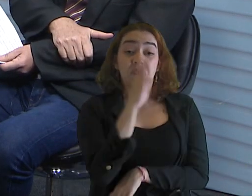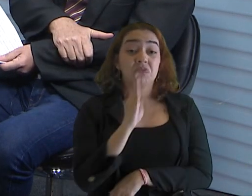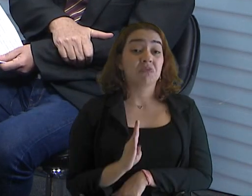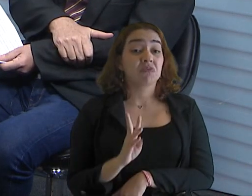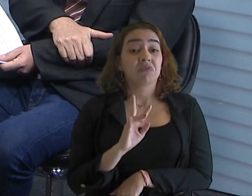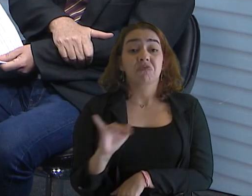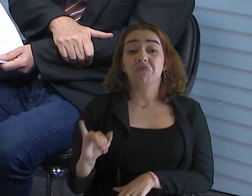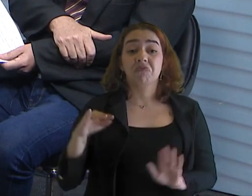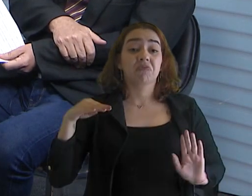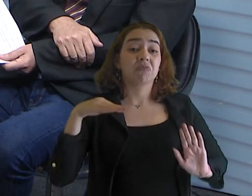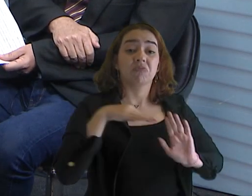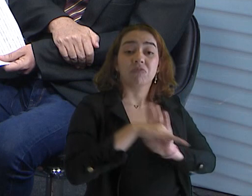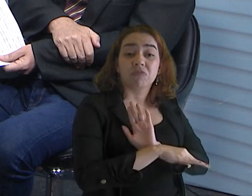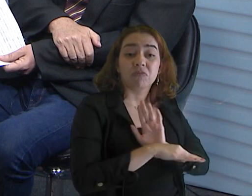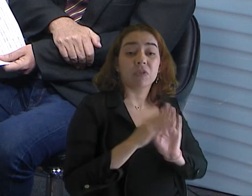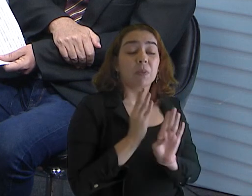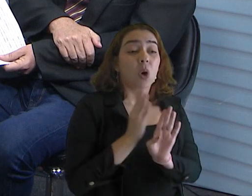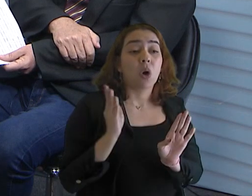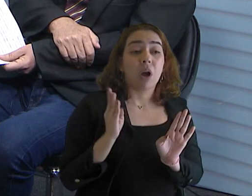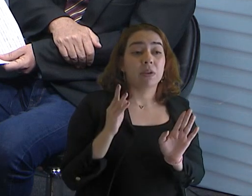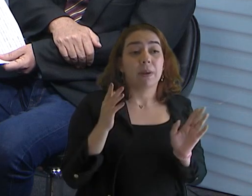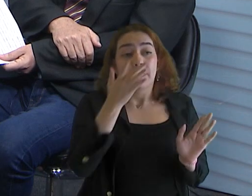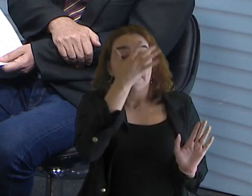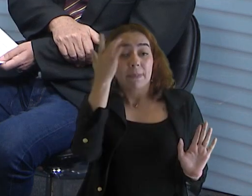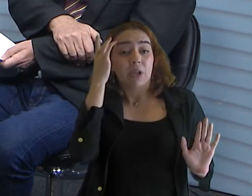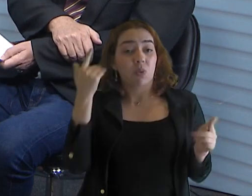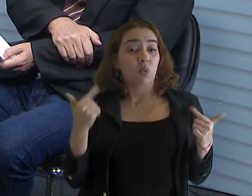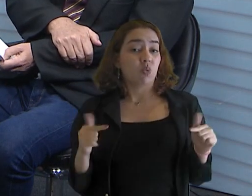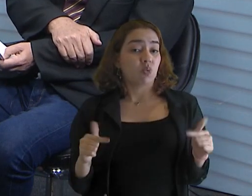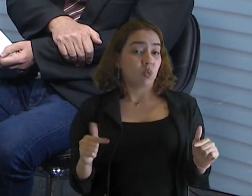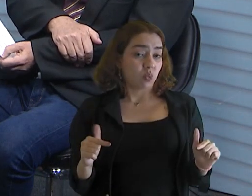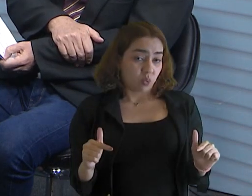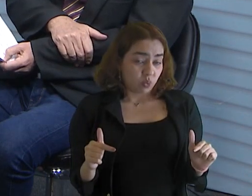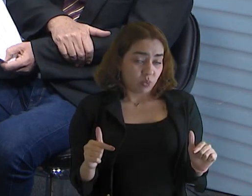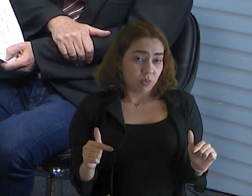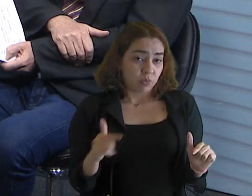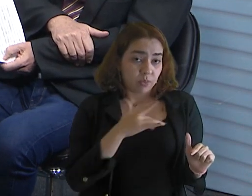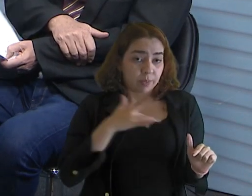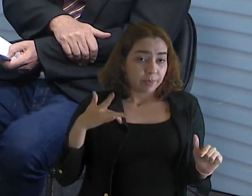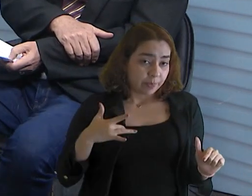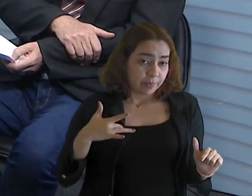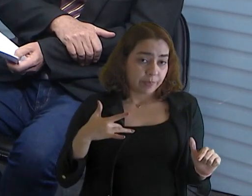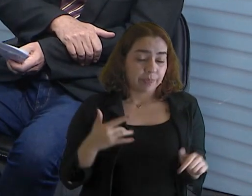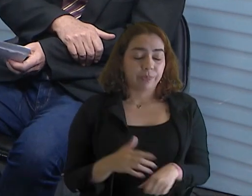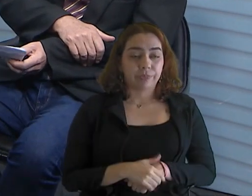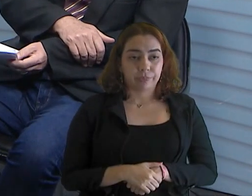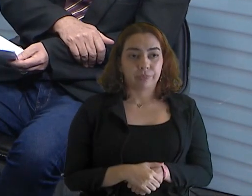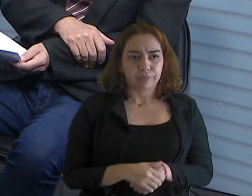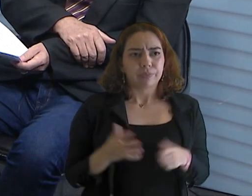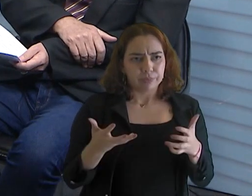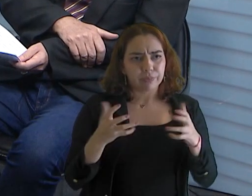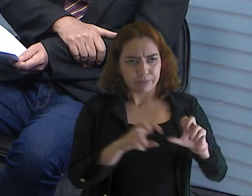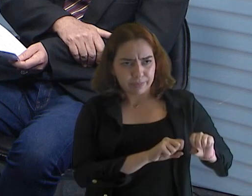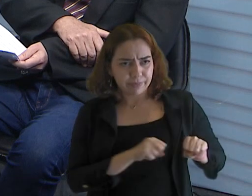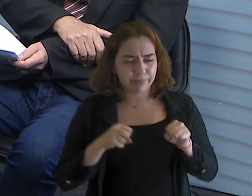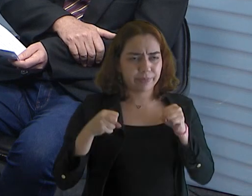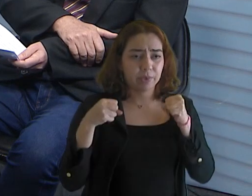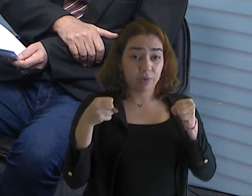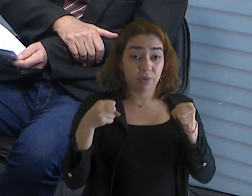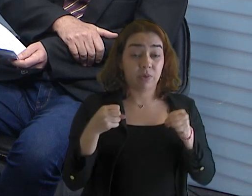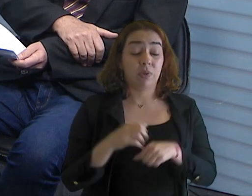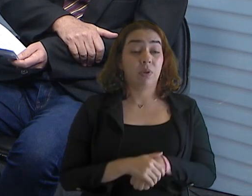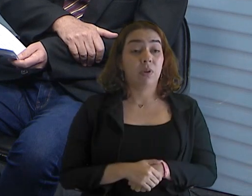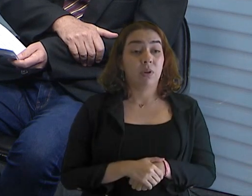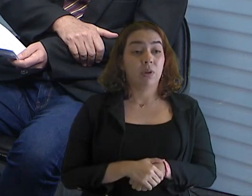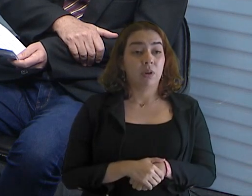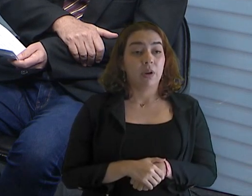Exatamente. Então, a gente quer agir forte nessa situação. Grande ideia. A gente quer que o tribunal realize uma auditoria que